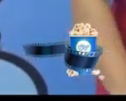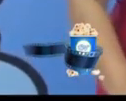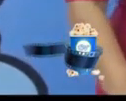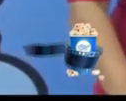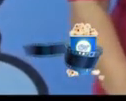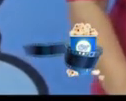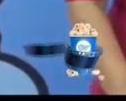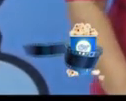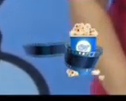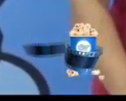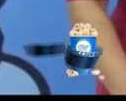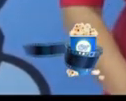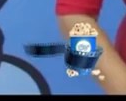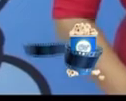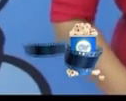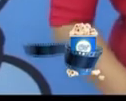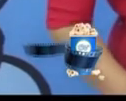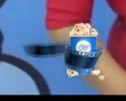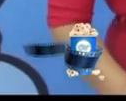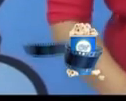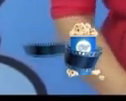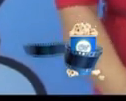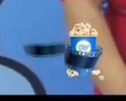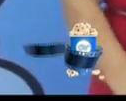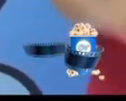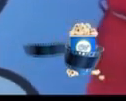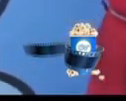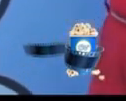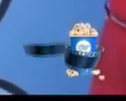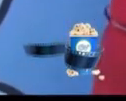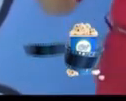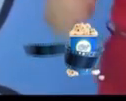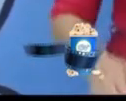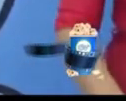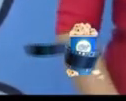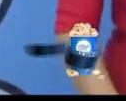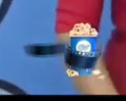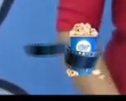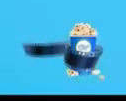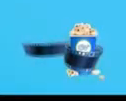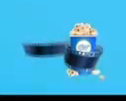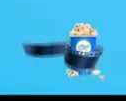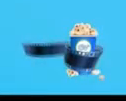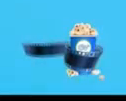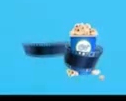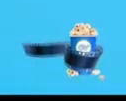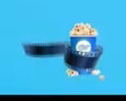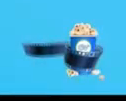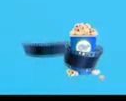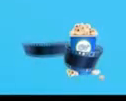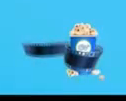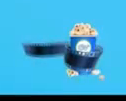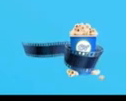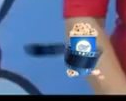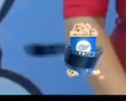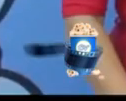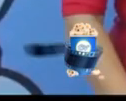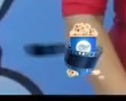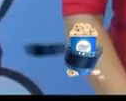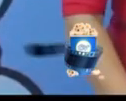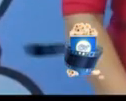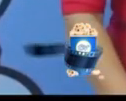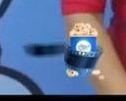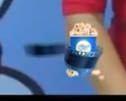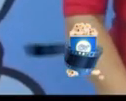não começou com a Mônica. Ah, não? Não, começou com este aqui, o Bidu. O Bidu, gente. Brandinha. Então era a turma do Bidu, Maurício? Turma do